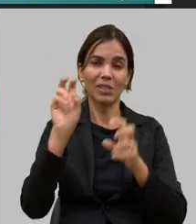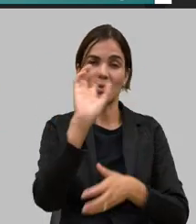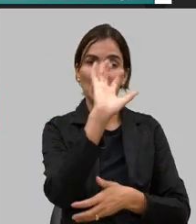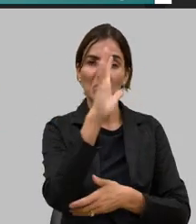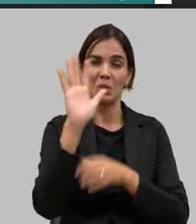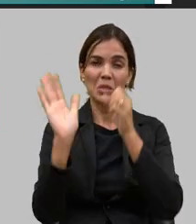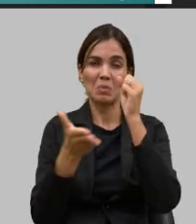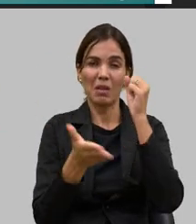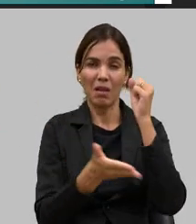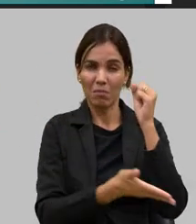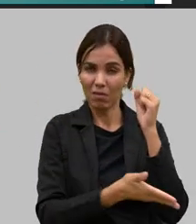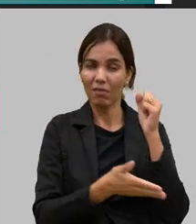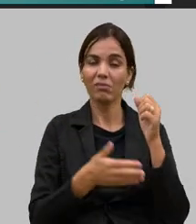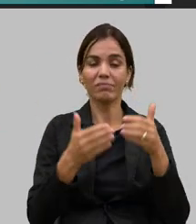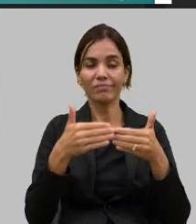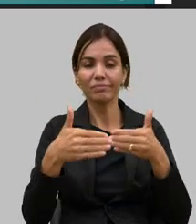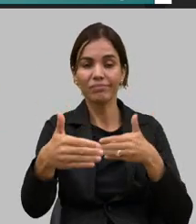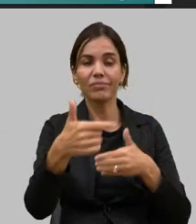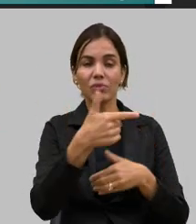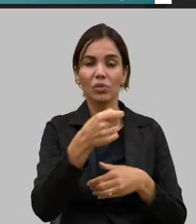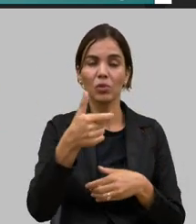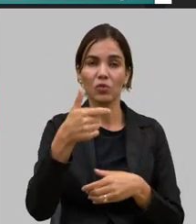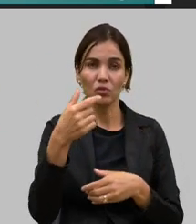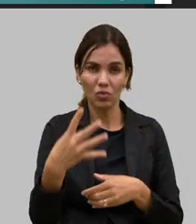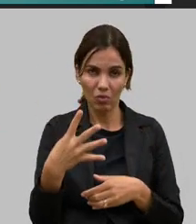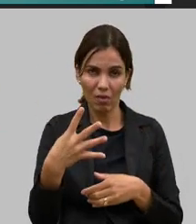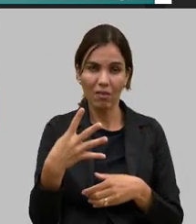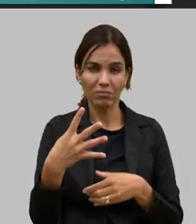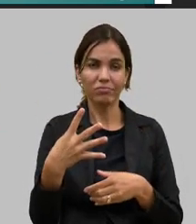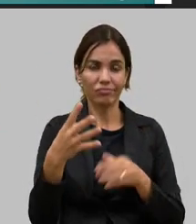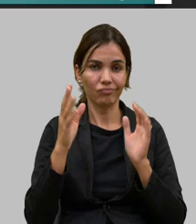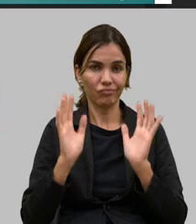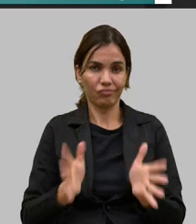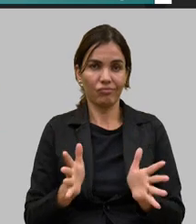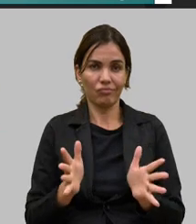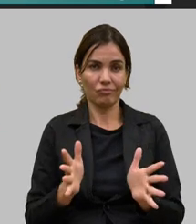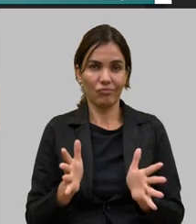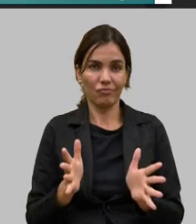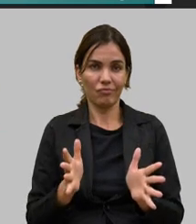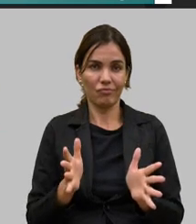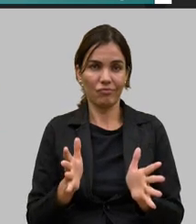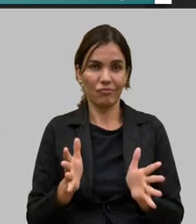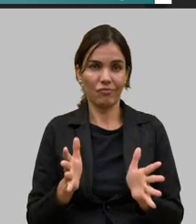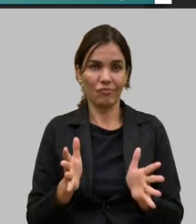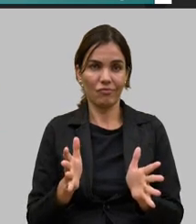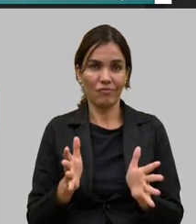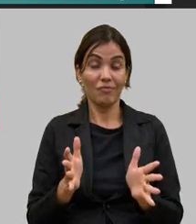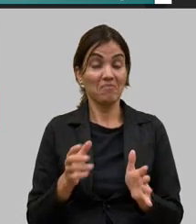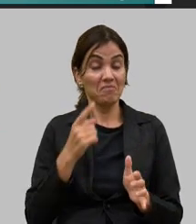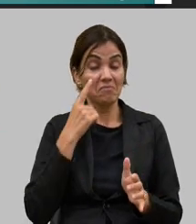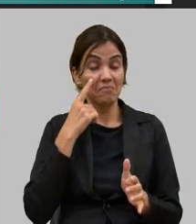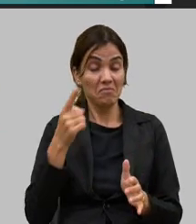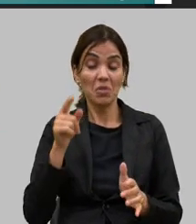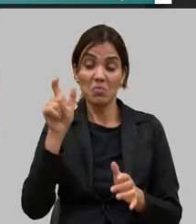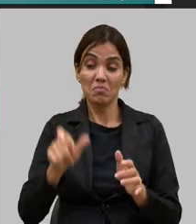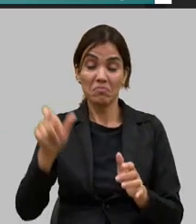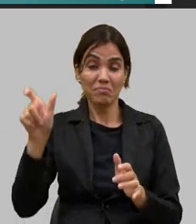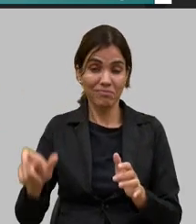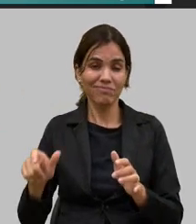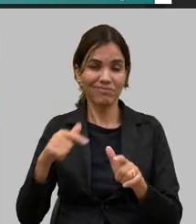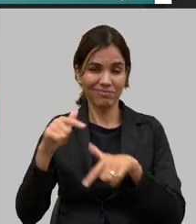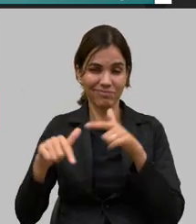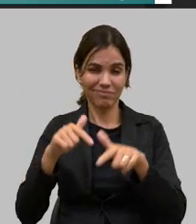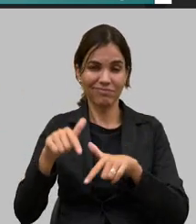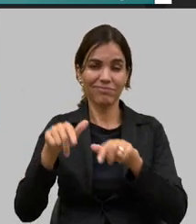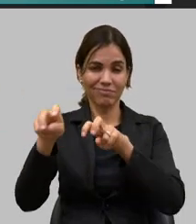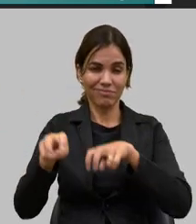2024 já vão começar a valer nós temos aí um nada consta que vai ser tirado pelo produtor rural nessa